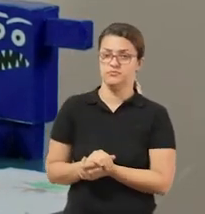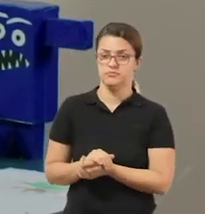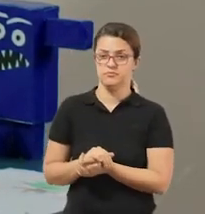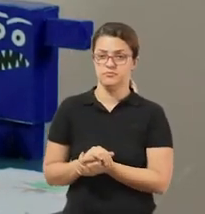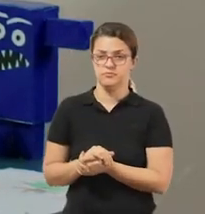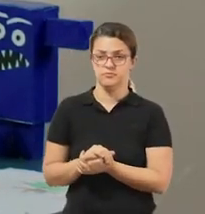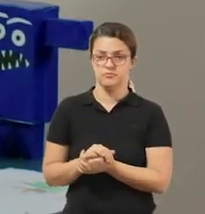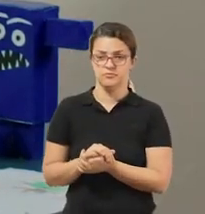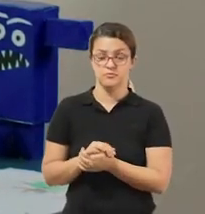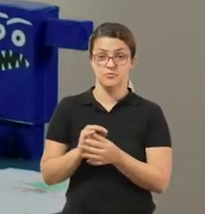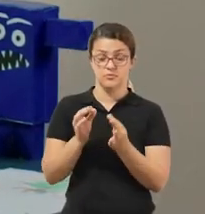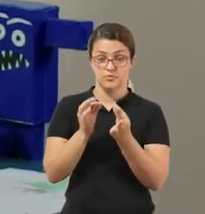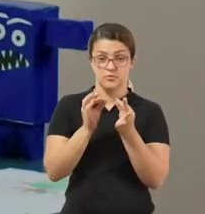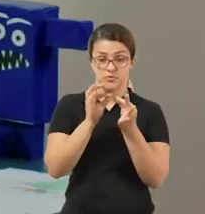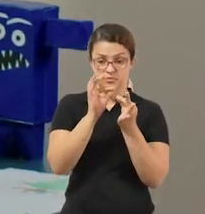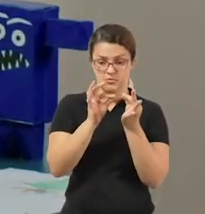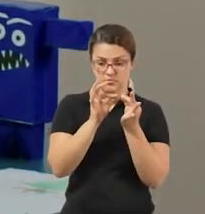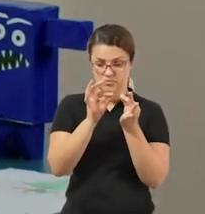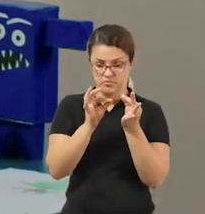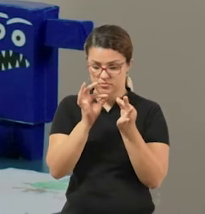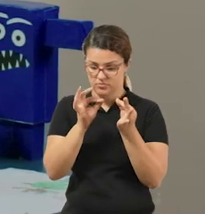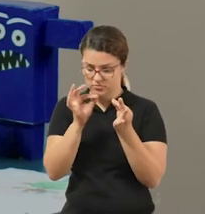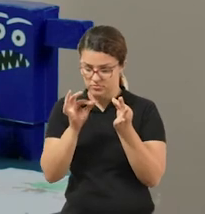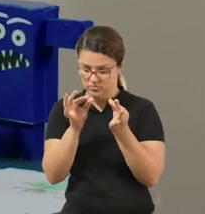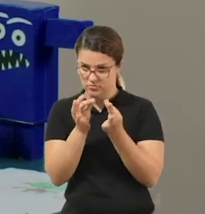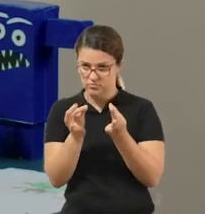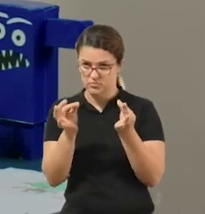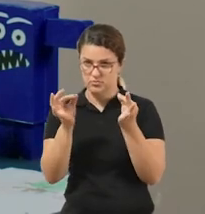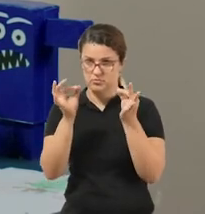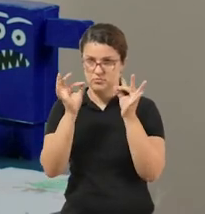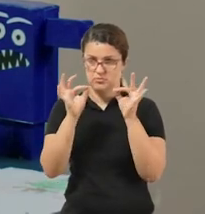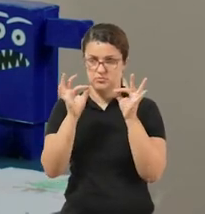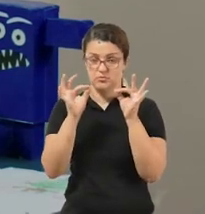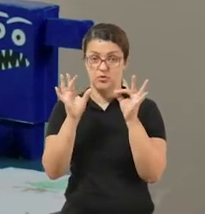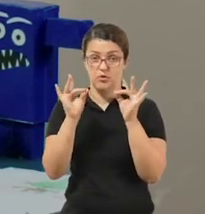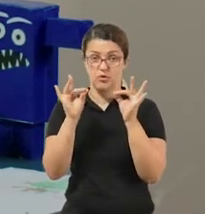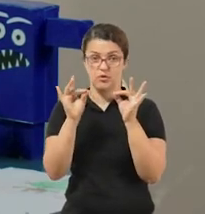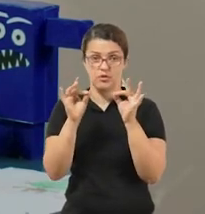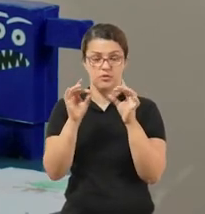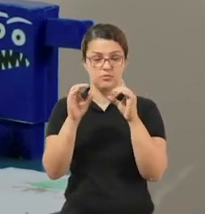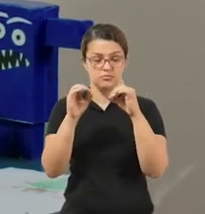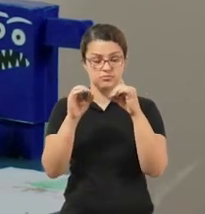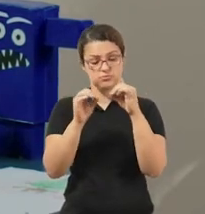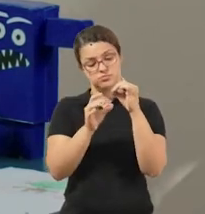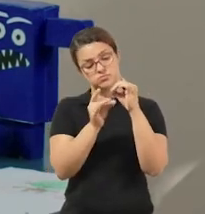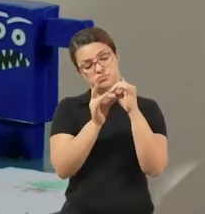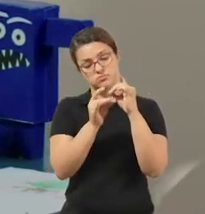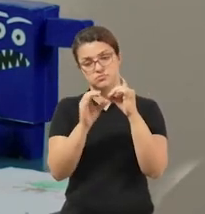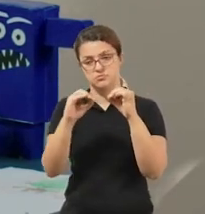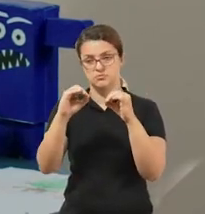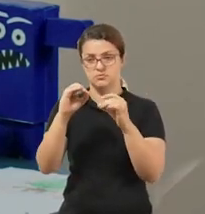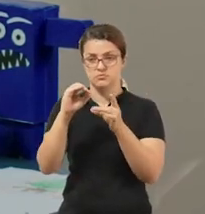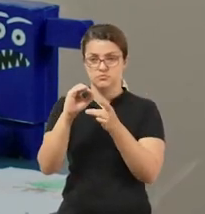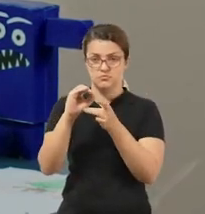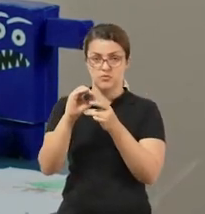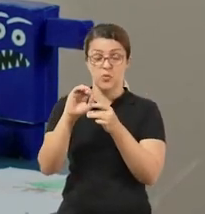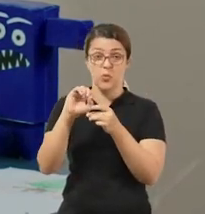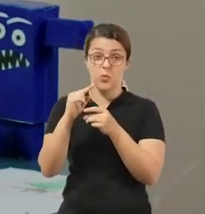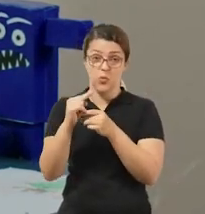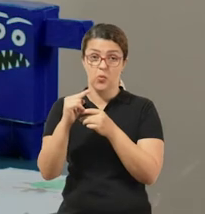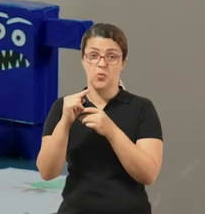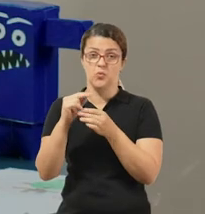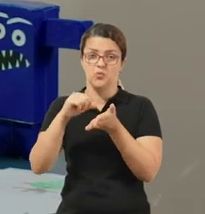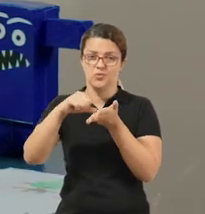Vocês vão encapar o arame, fazer uma voltinha e colar. Ou pegar um pedacinho de